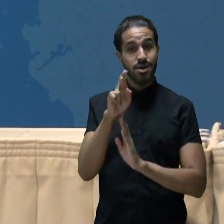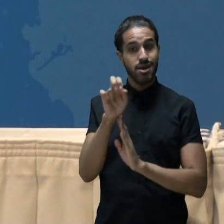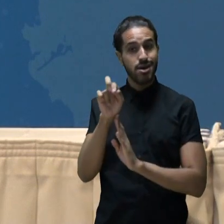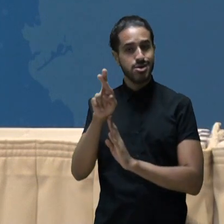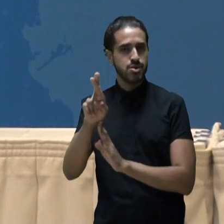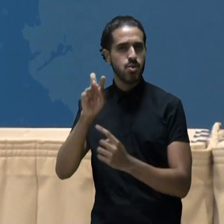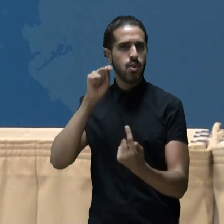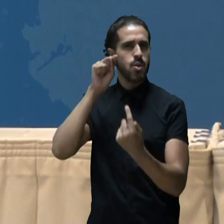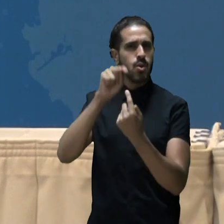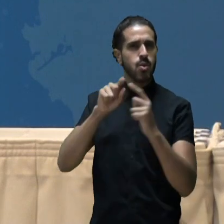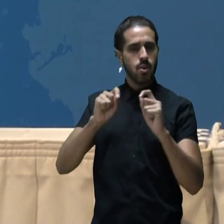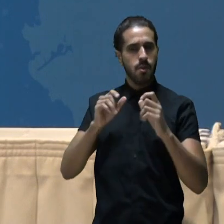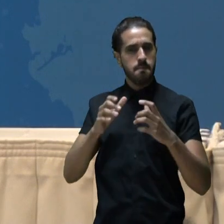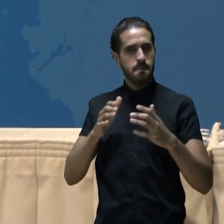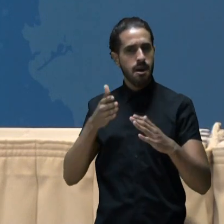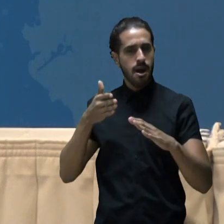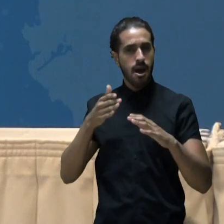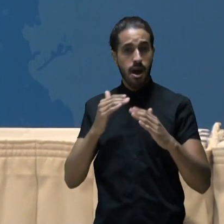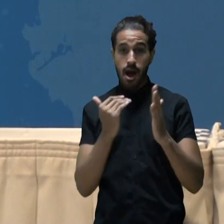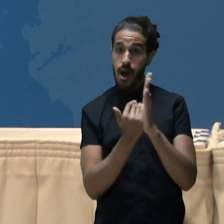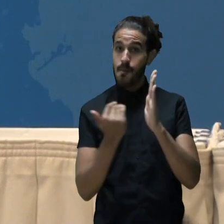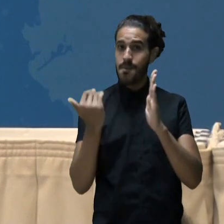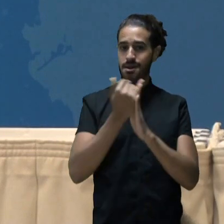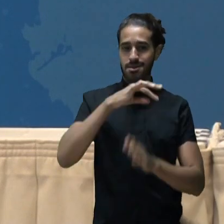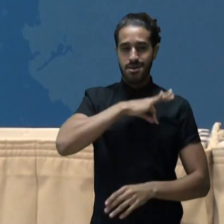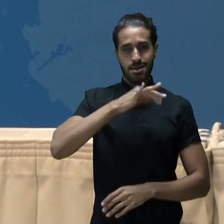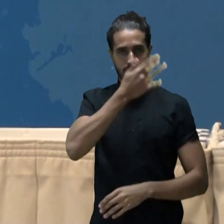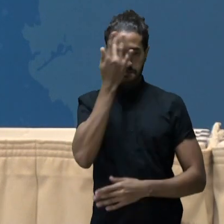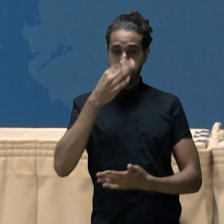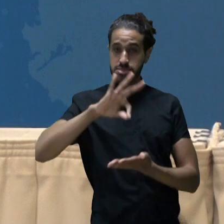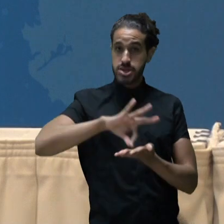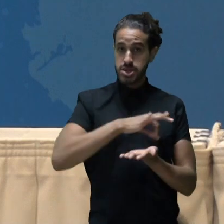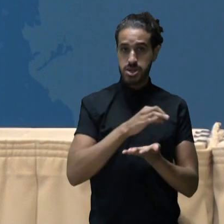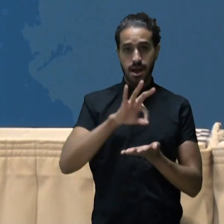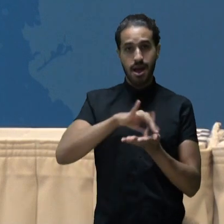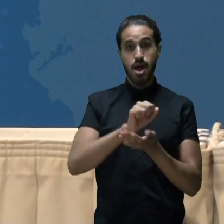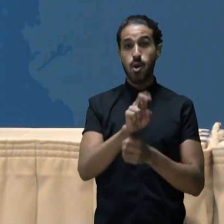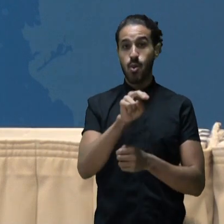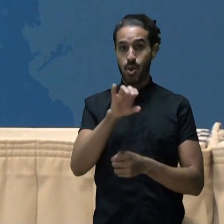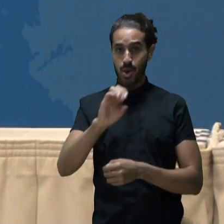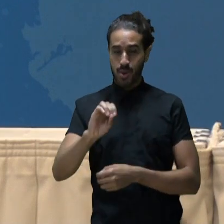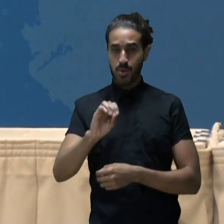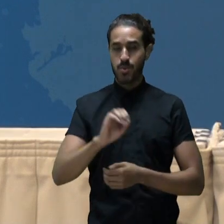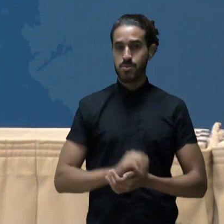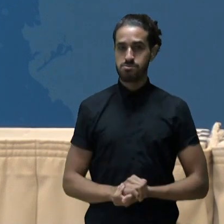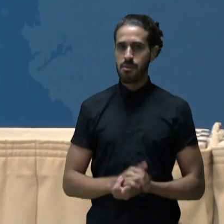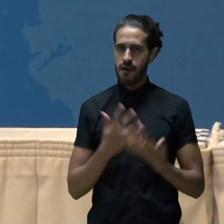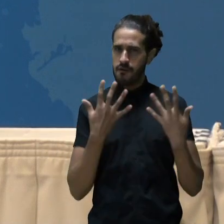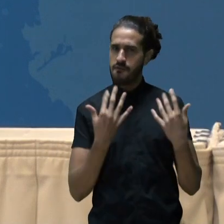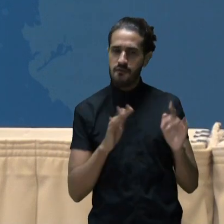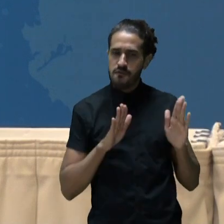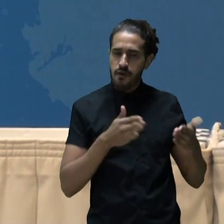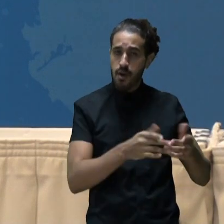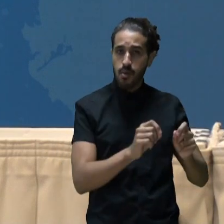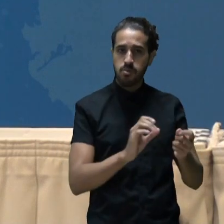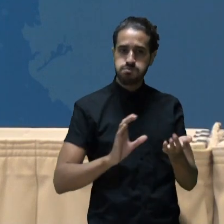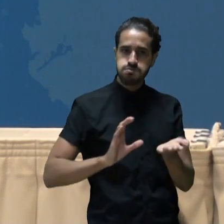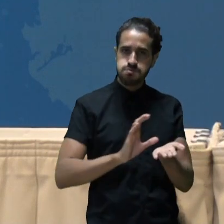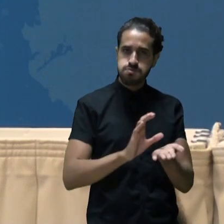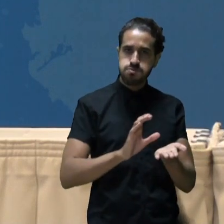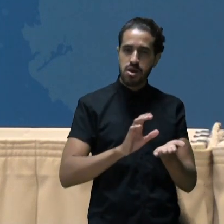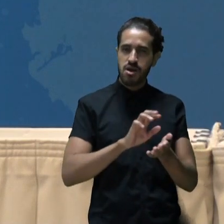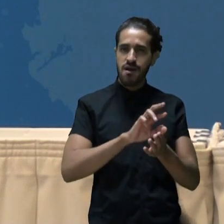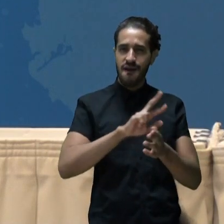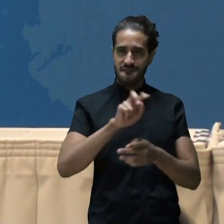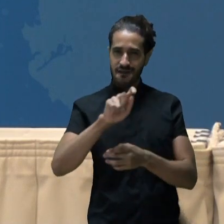que busca ampliar a renda das famílias inscritas no Cadastro Único. Vamos direcionar as ofertas de